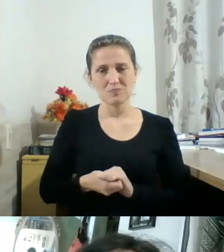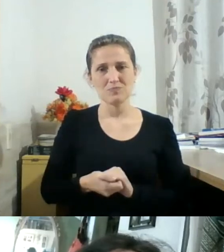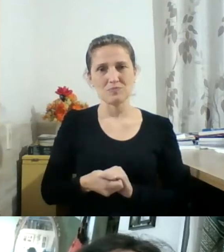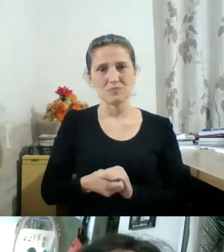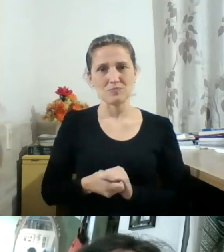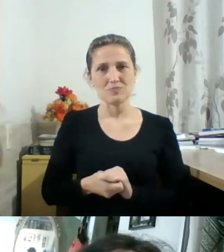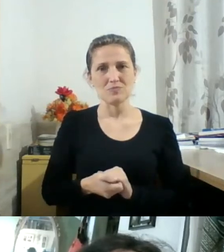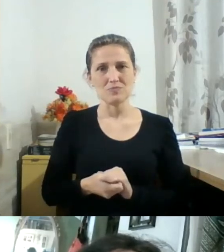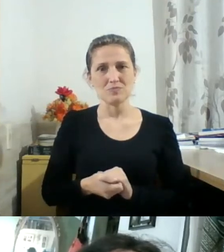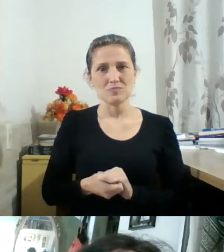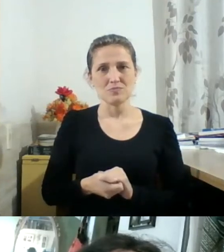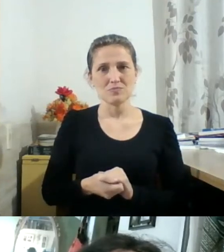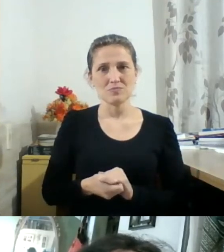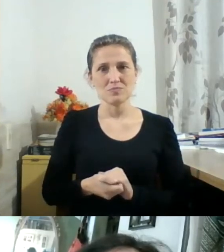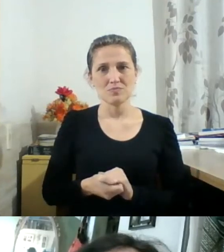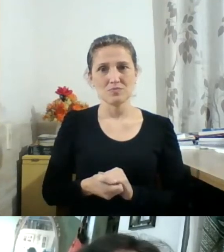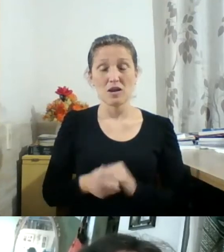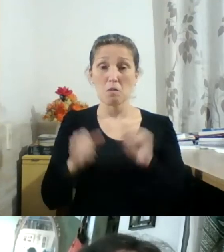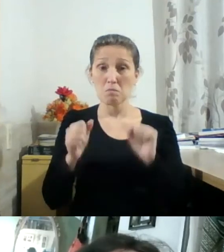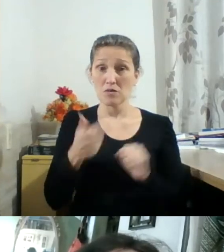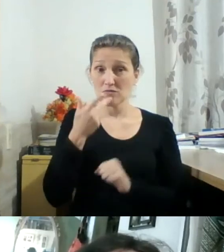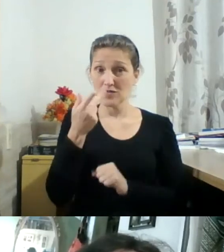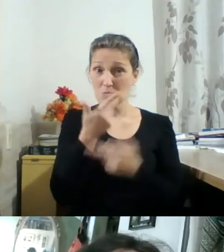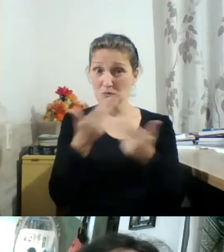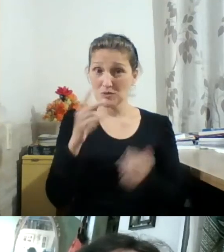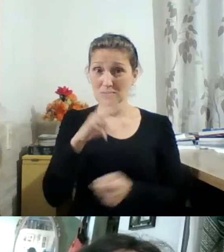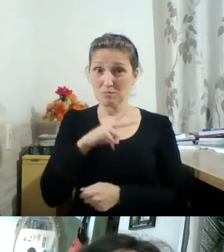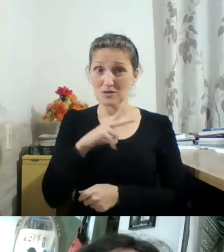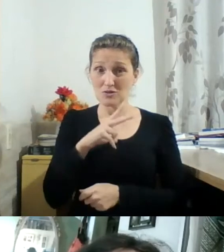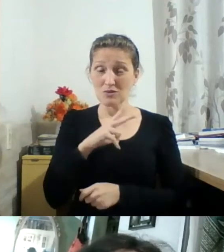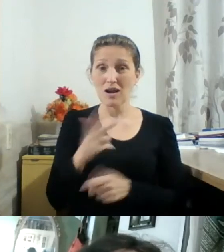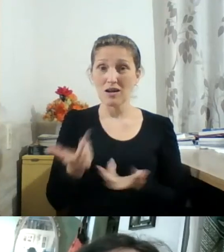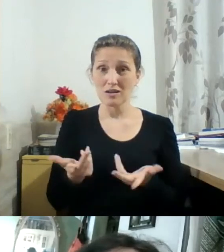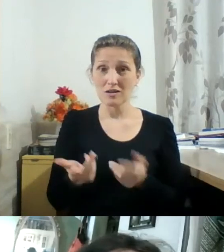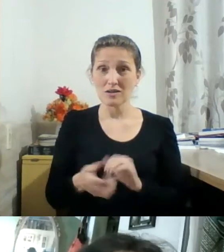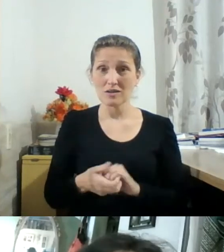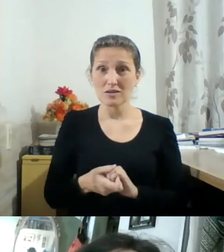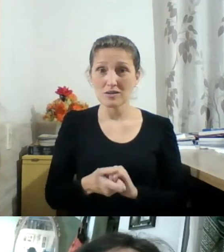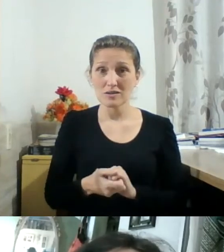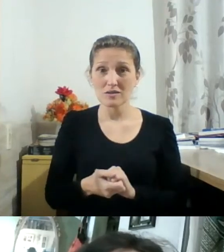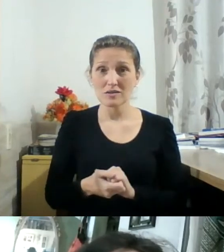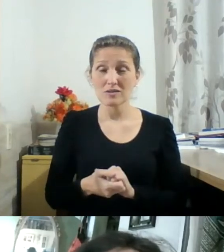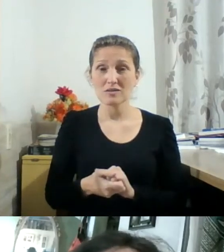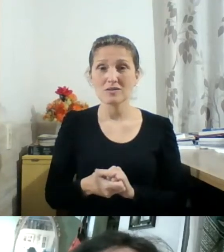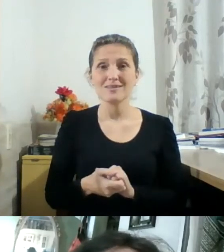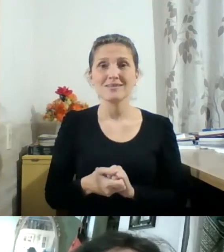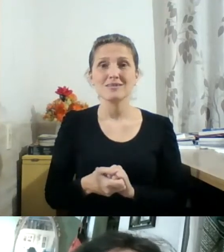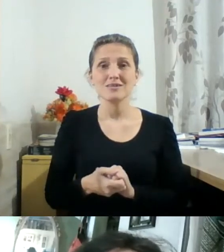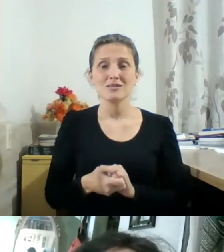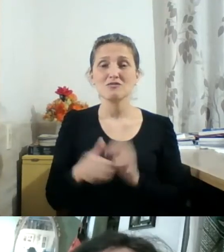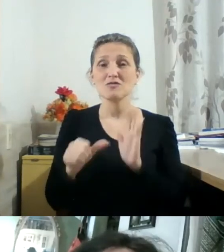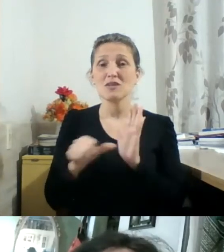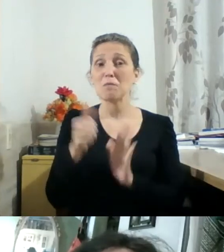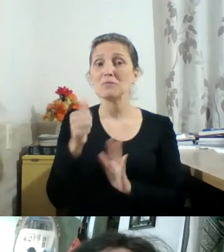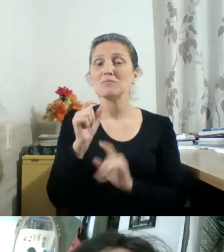Bem, posso falar algumas palavras? Claro que sim, meu amor. Ok. Não dá para você ouvir. Bom, primeiro de tudo,